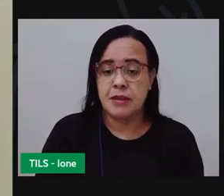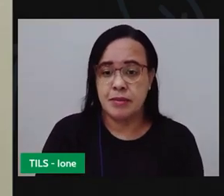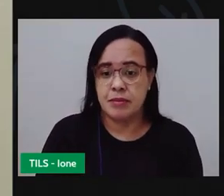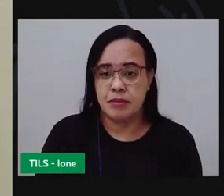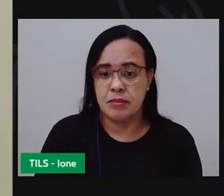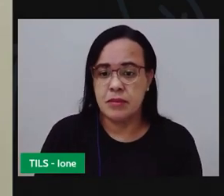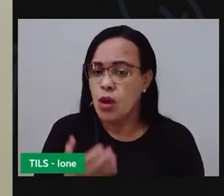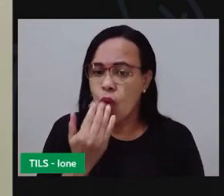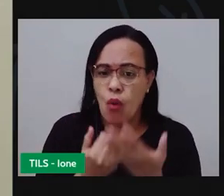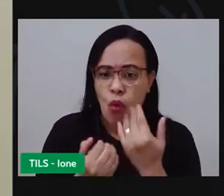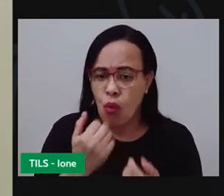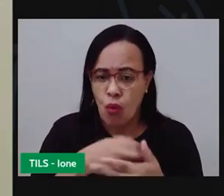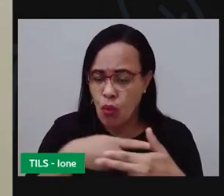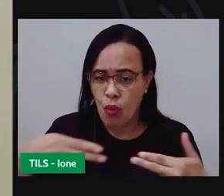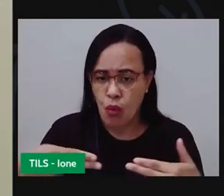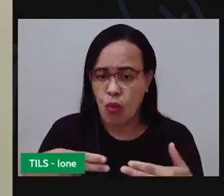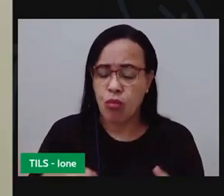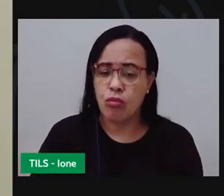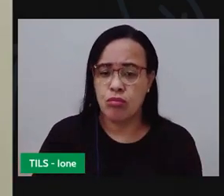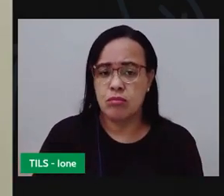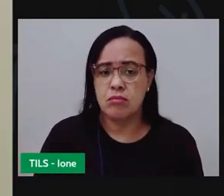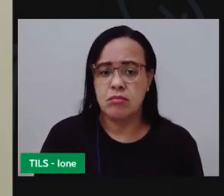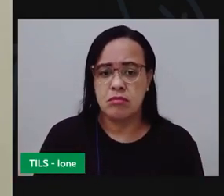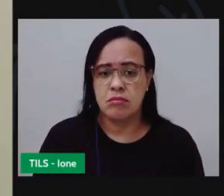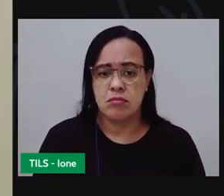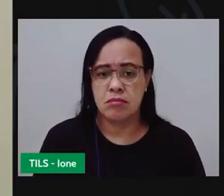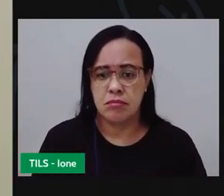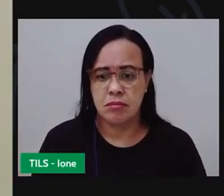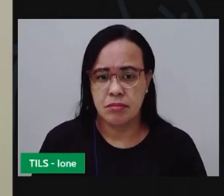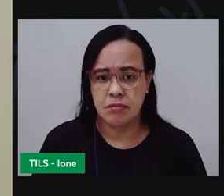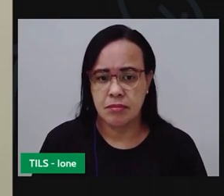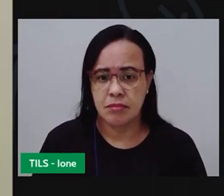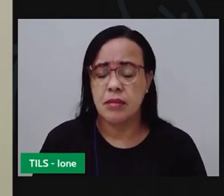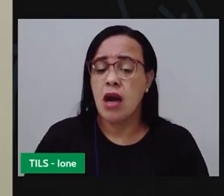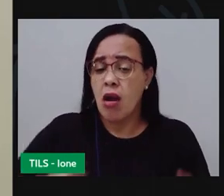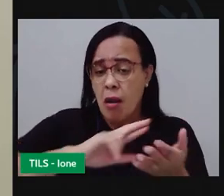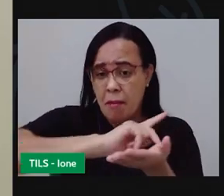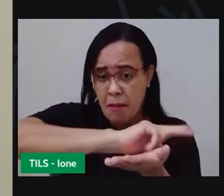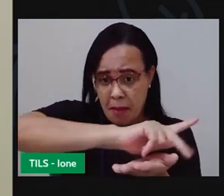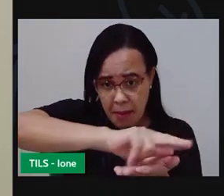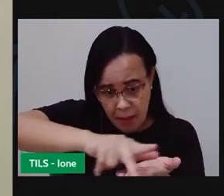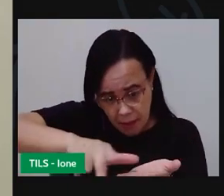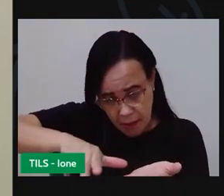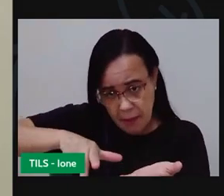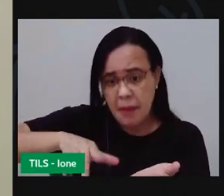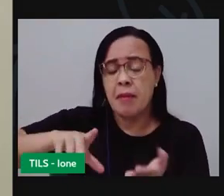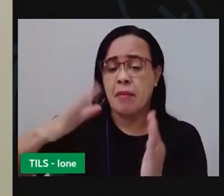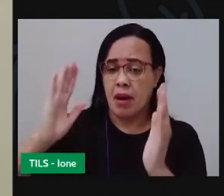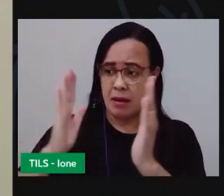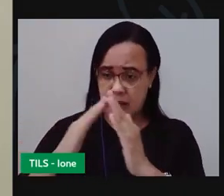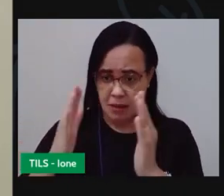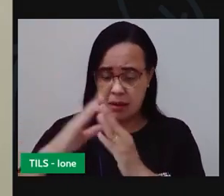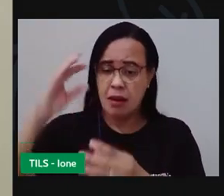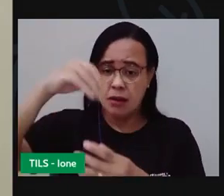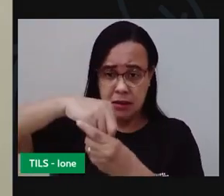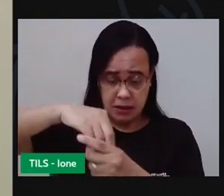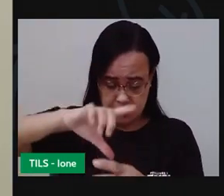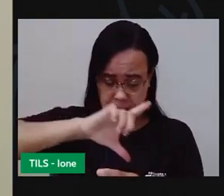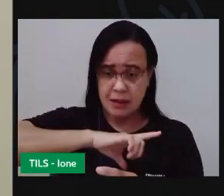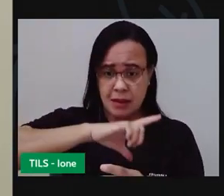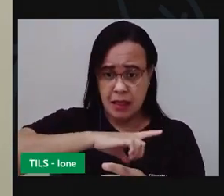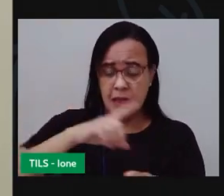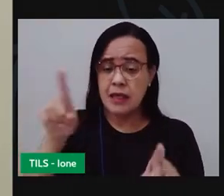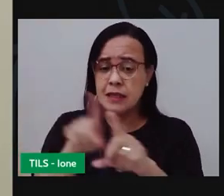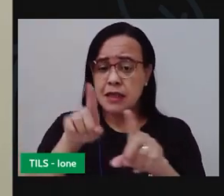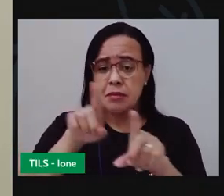diversos produtos que você tenha em casa. Caixas de alfinetes que você